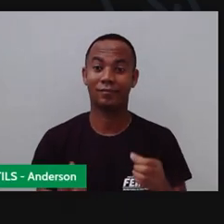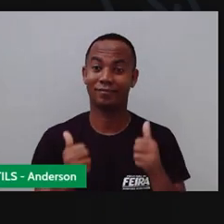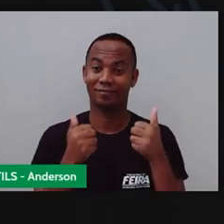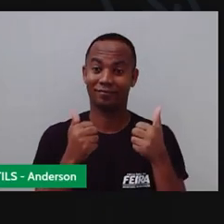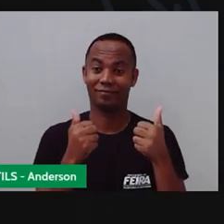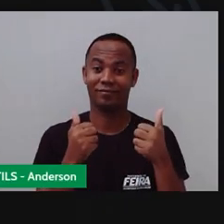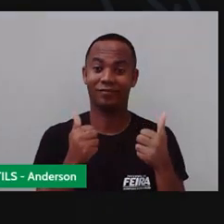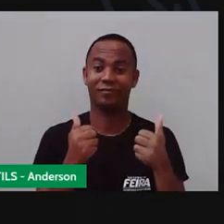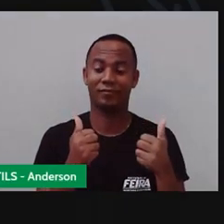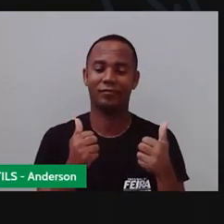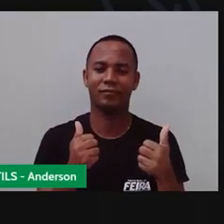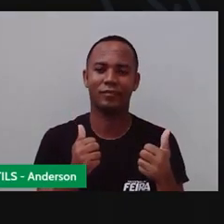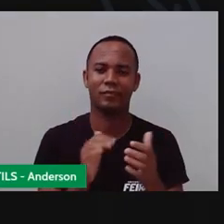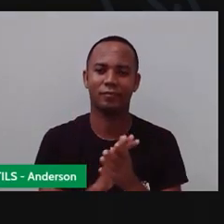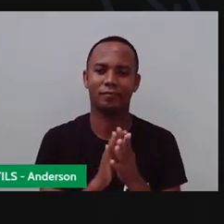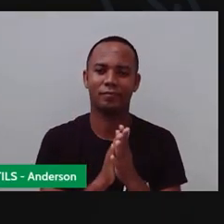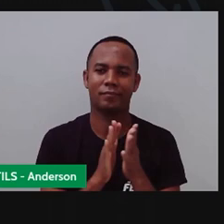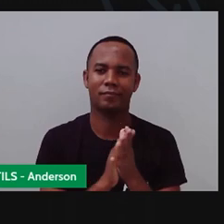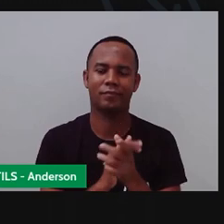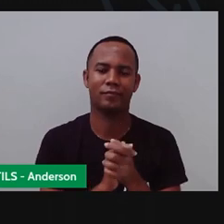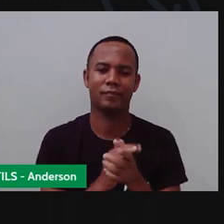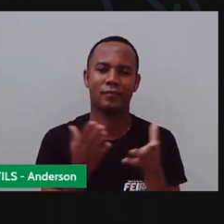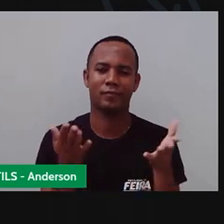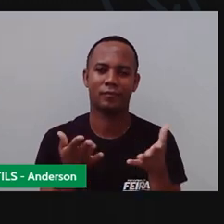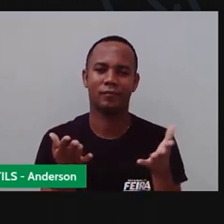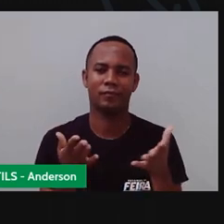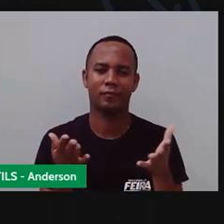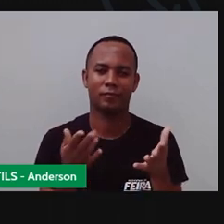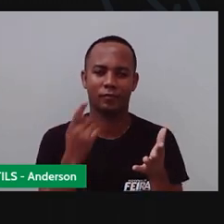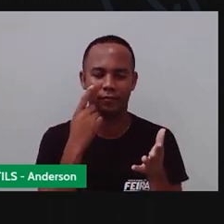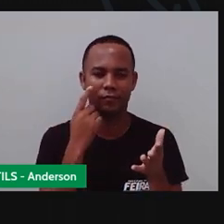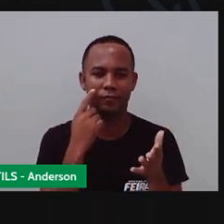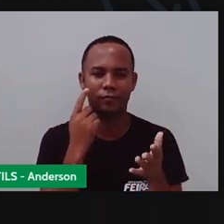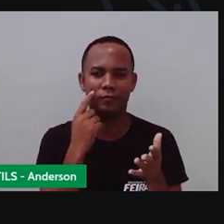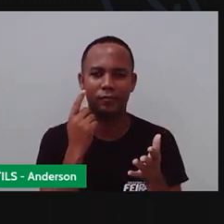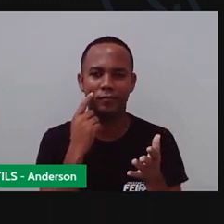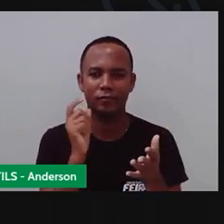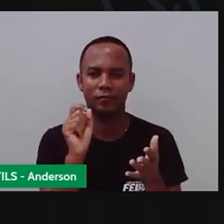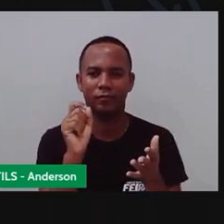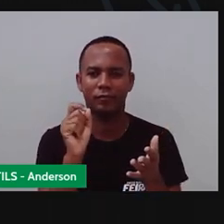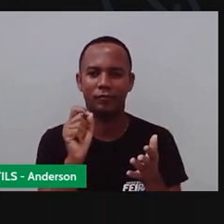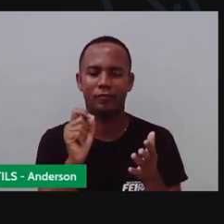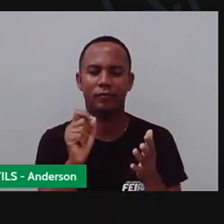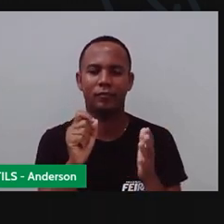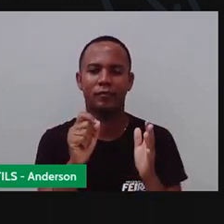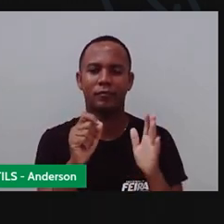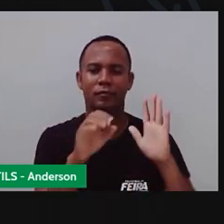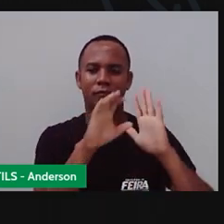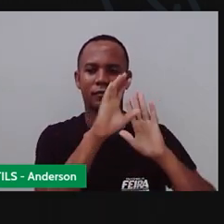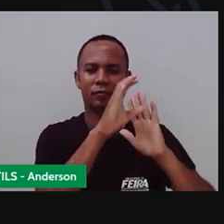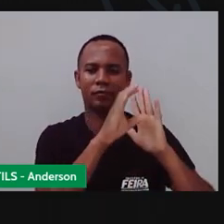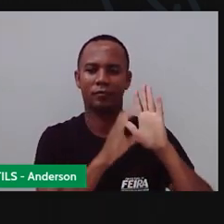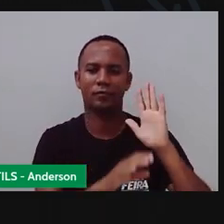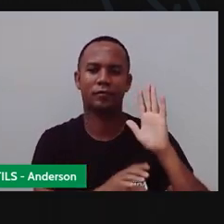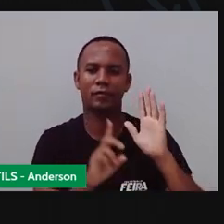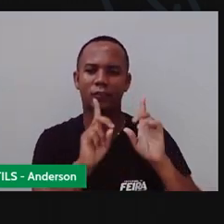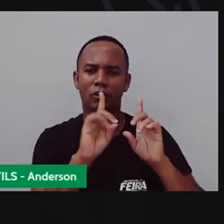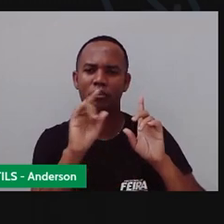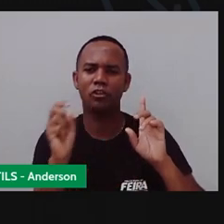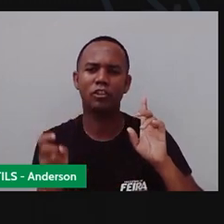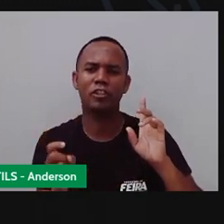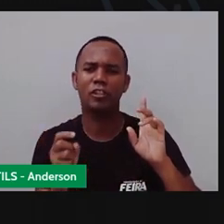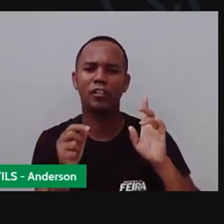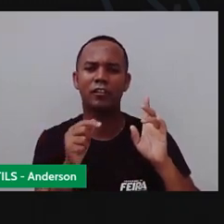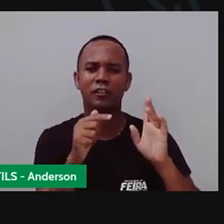Olá, gente! Hoje, agora, né? Vamos fazer um calendário. Vocês conseguem imaginar fazer um